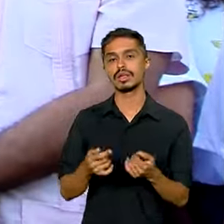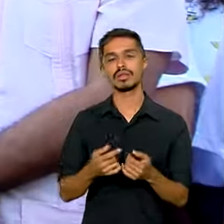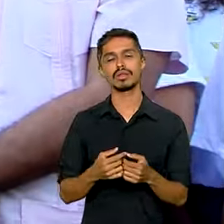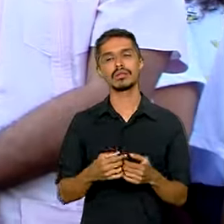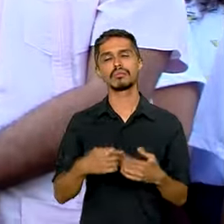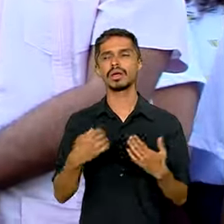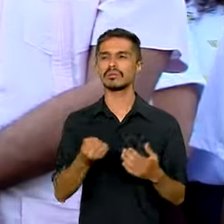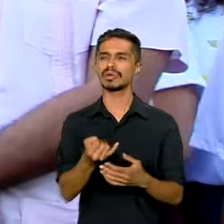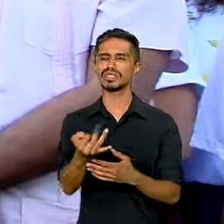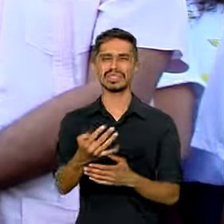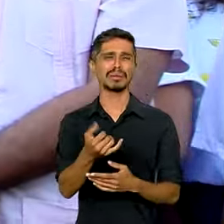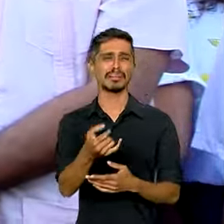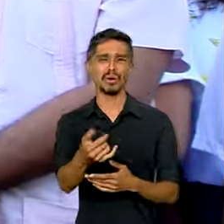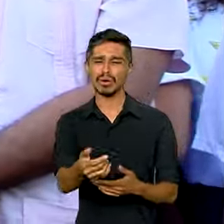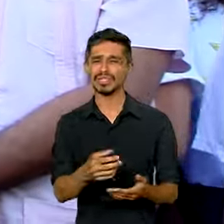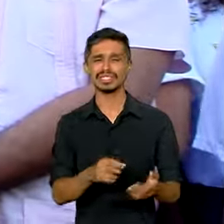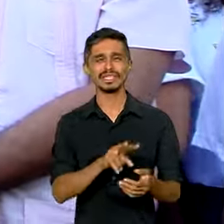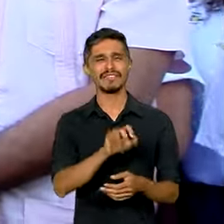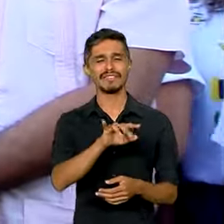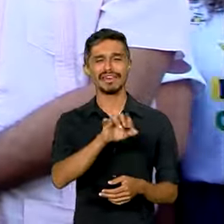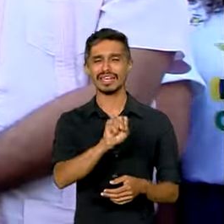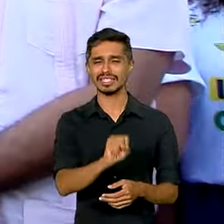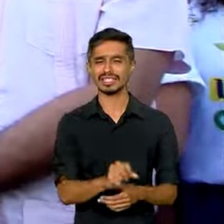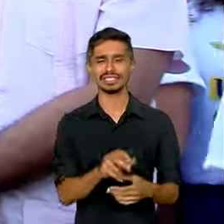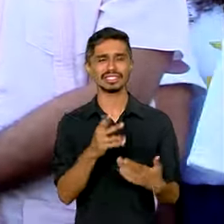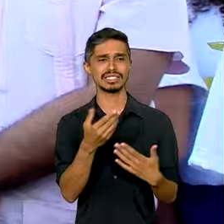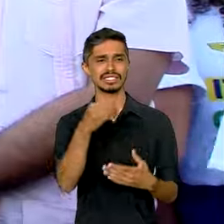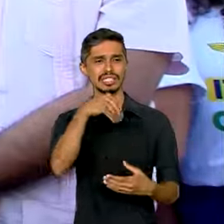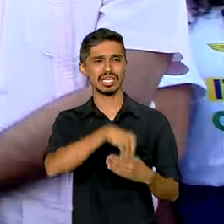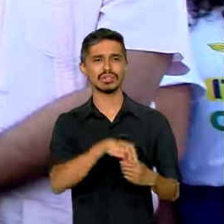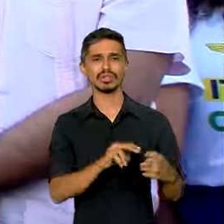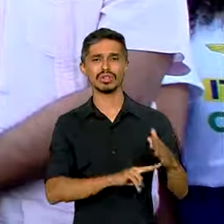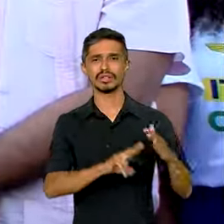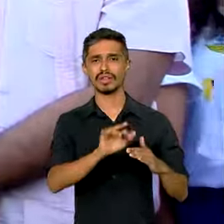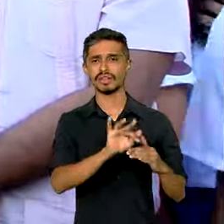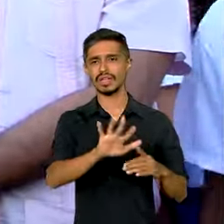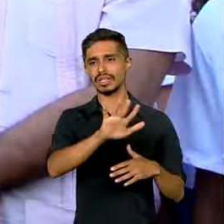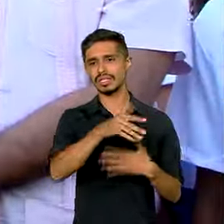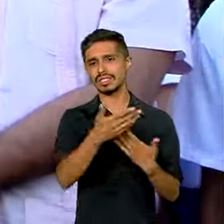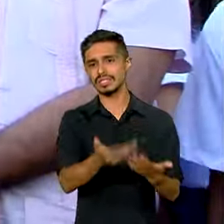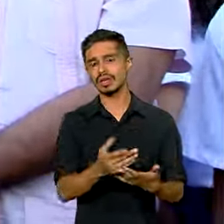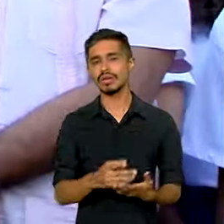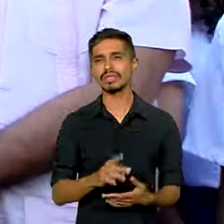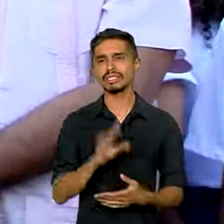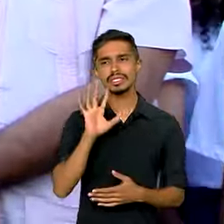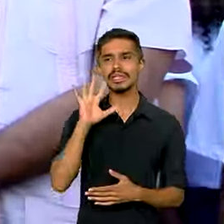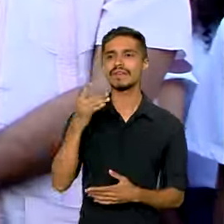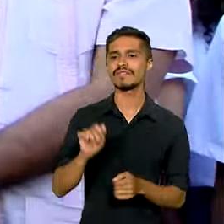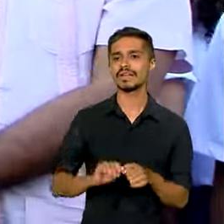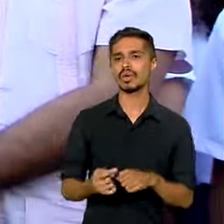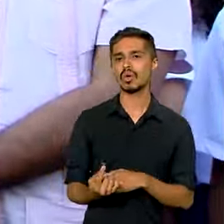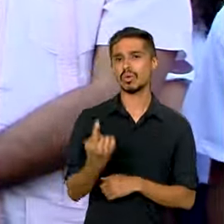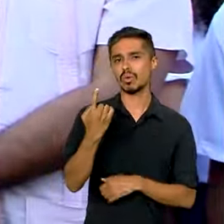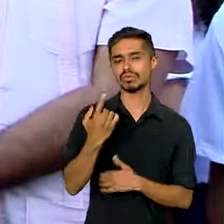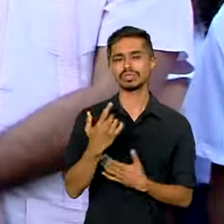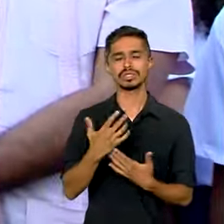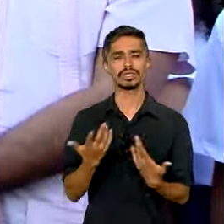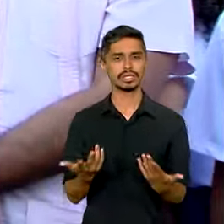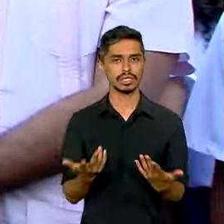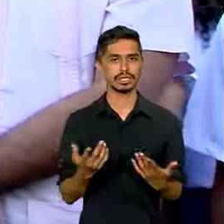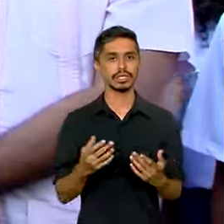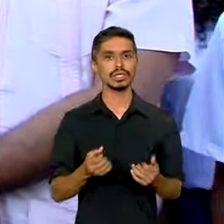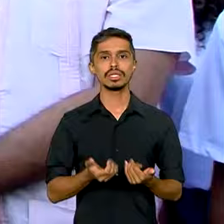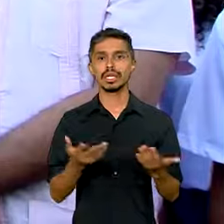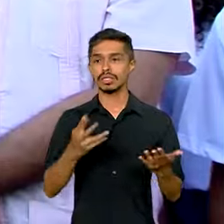ociosidade muito grande de vaga nas universidades federais. Então a ideia foi fazer uma única, para que a gente possa garantir que